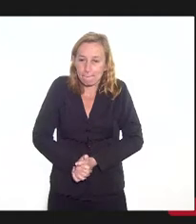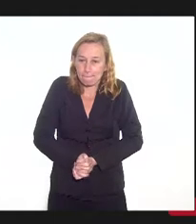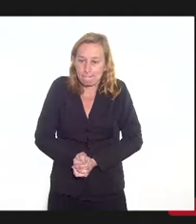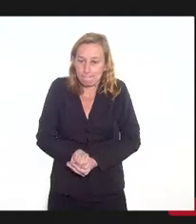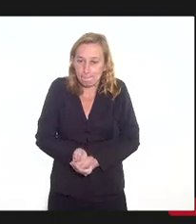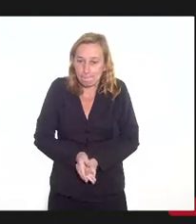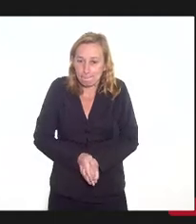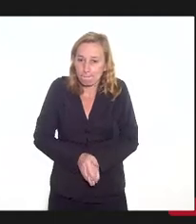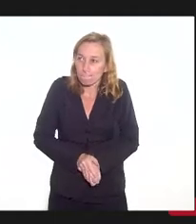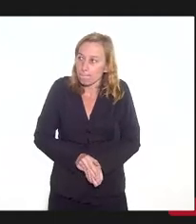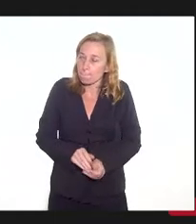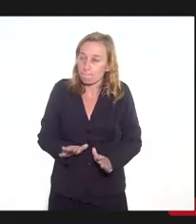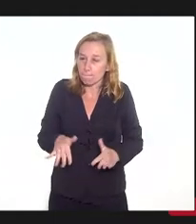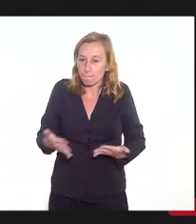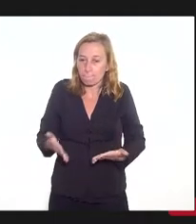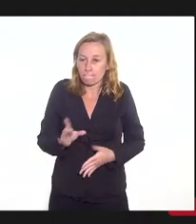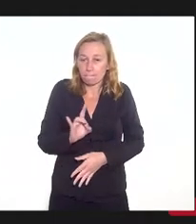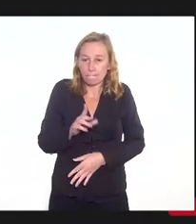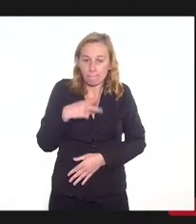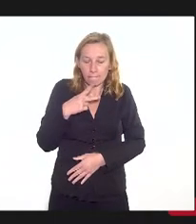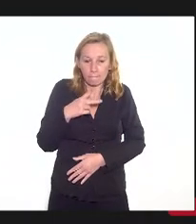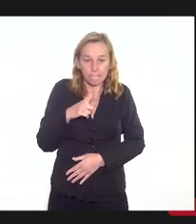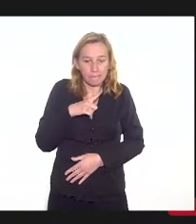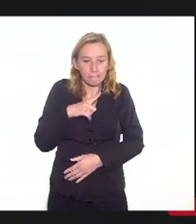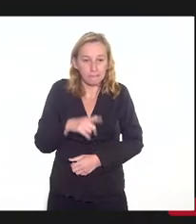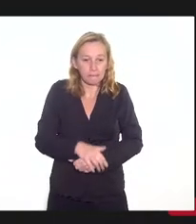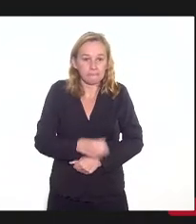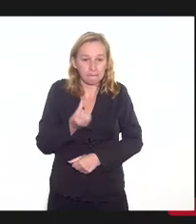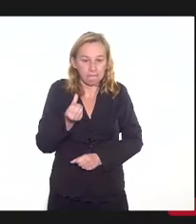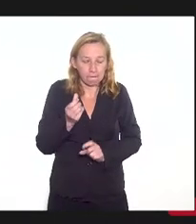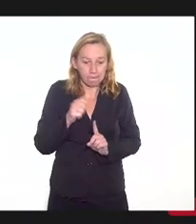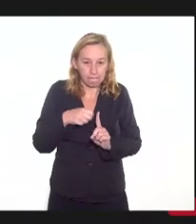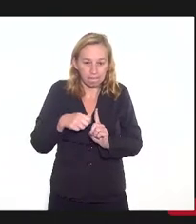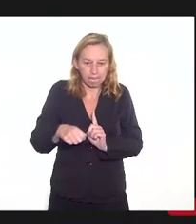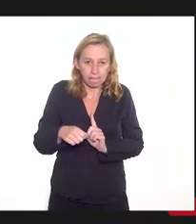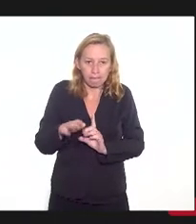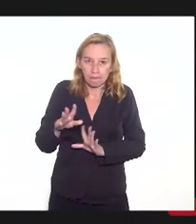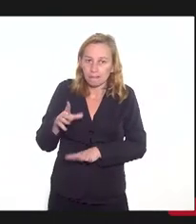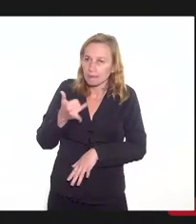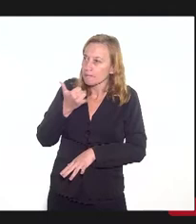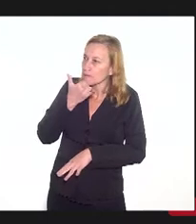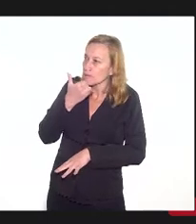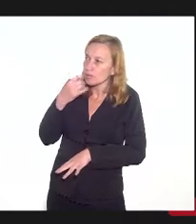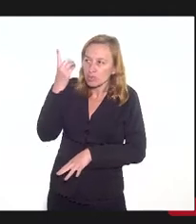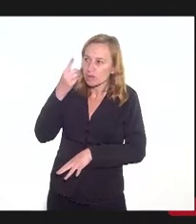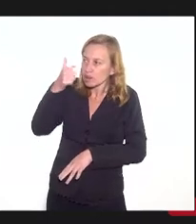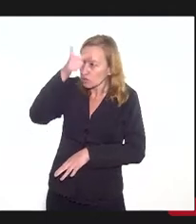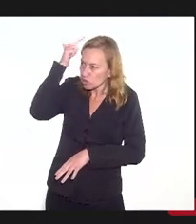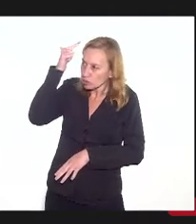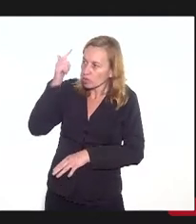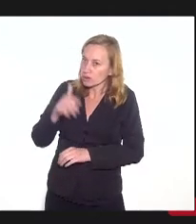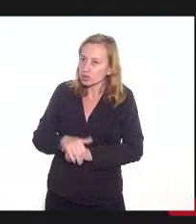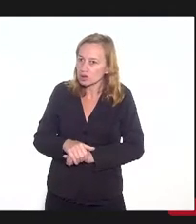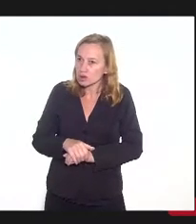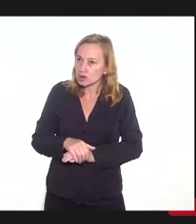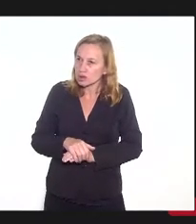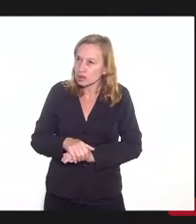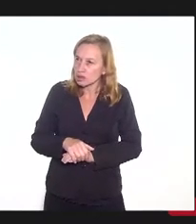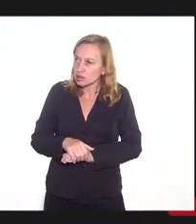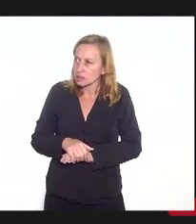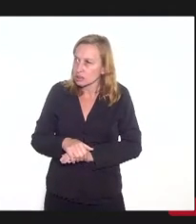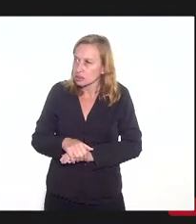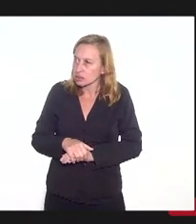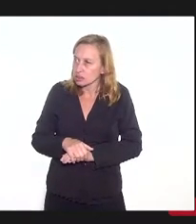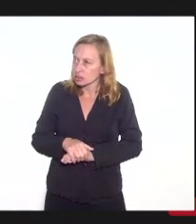Então, aí, só dizendo que nós temos que cumprir seis meses... Desculpe, Luiz Paulo. Sim. É um segundo. Quer dizer que, hoje,